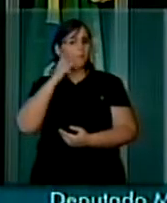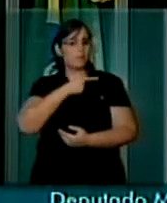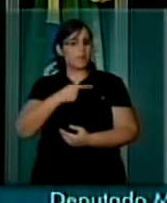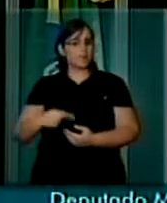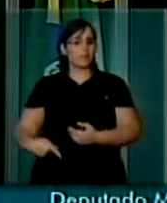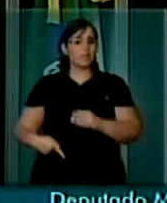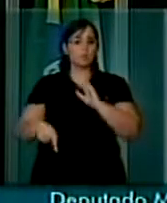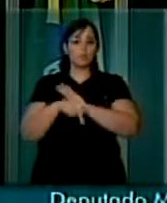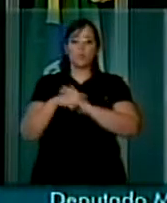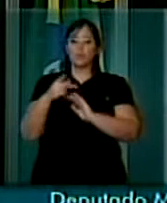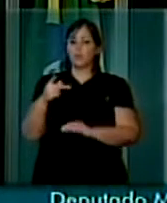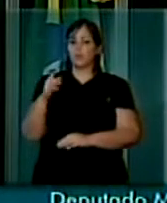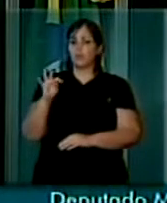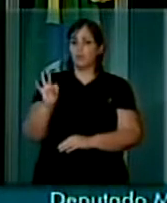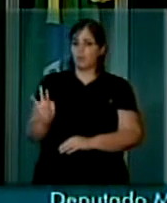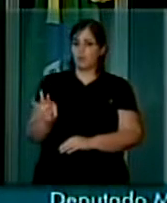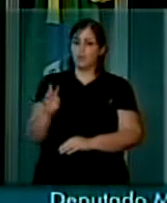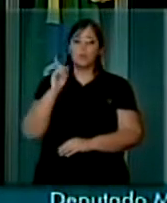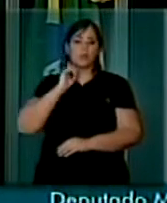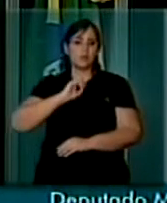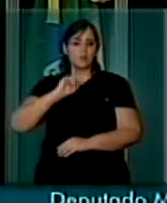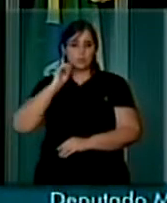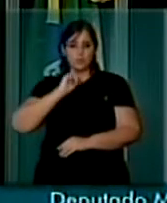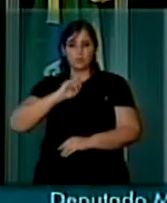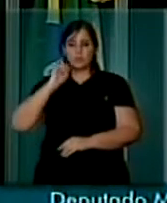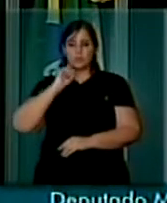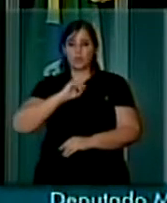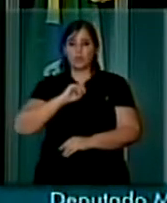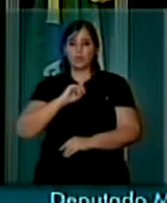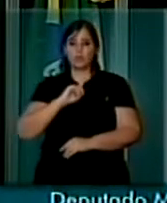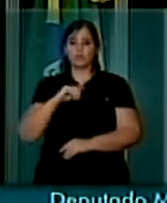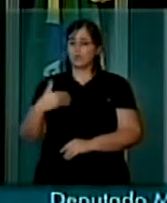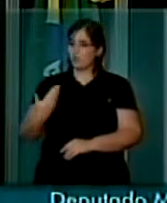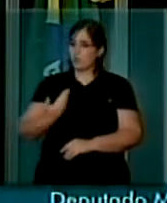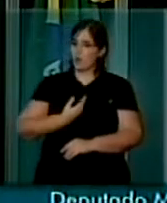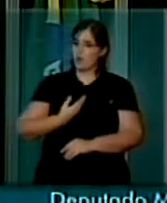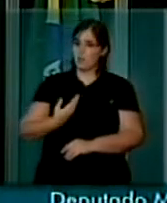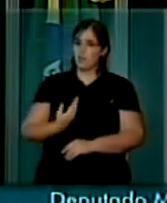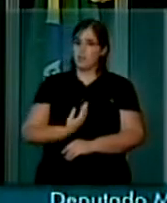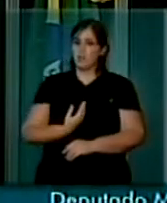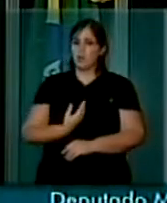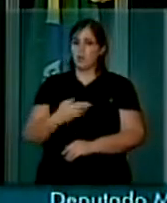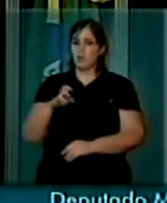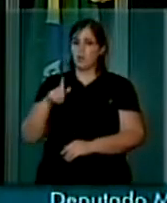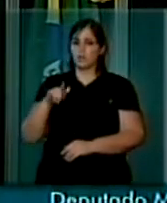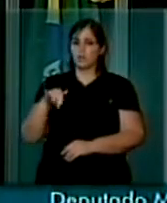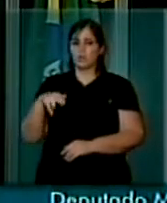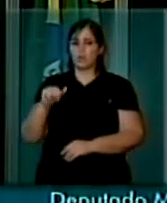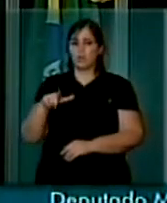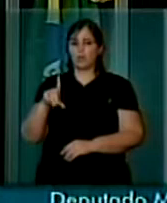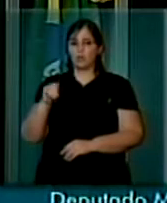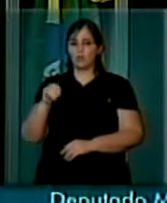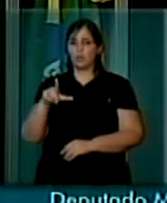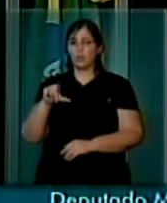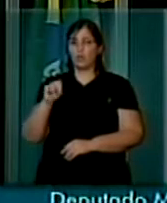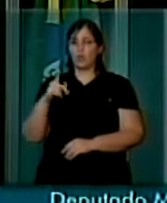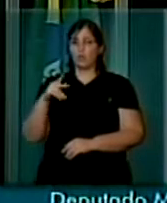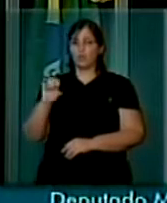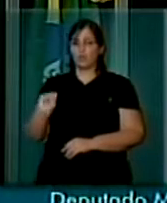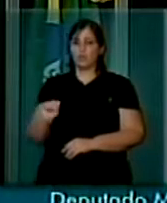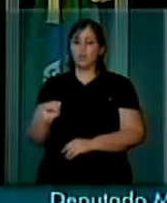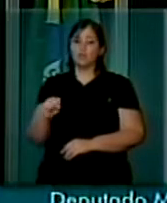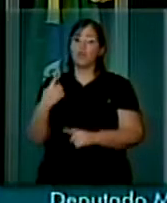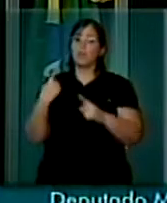Partido dos Trabalhadores de Minas Gerais, nosso companheiro Reginaldo Lopes por